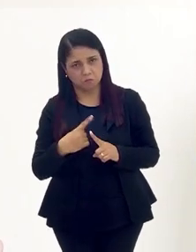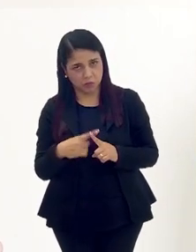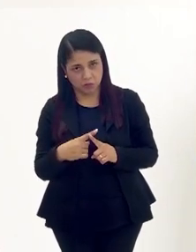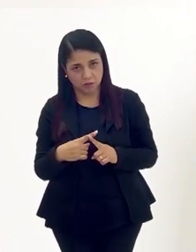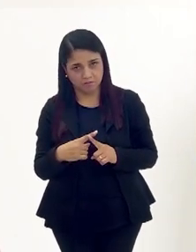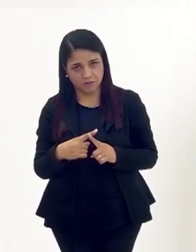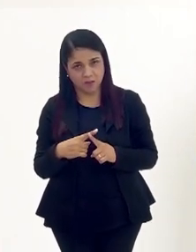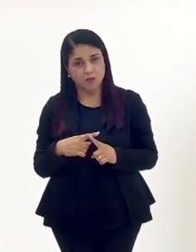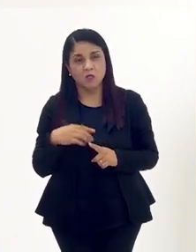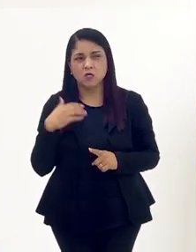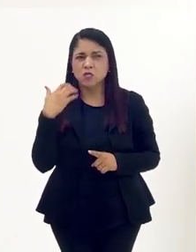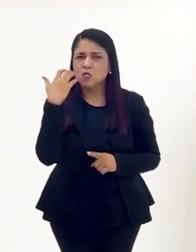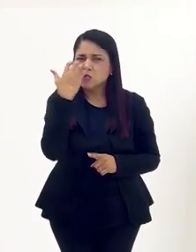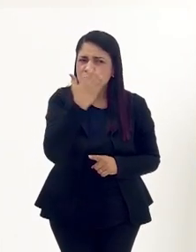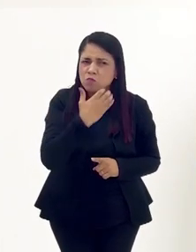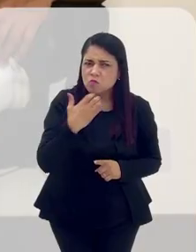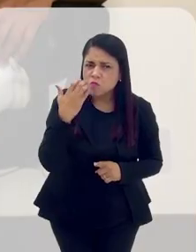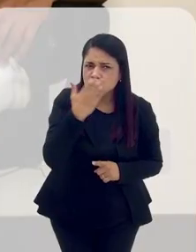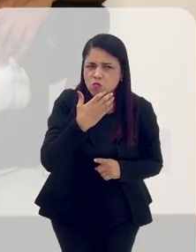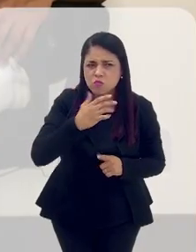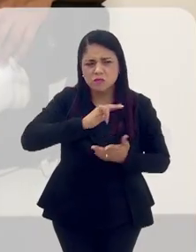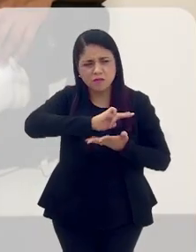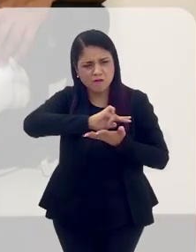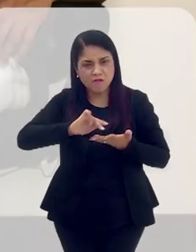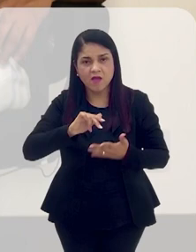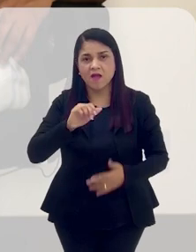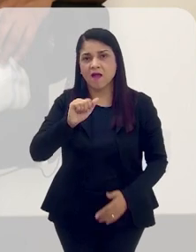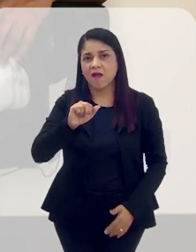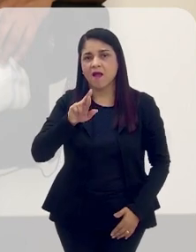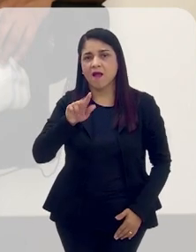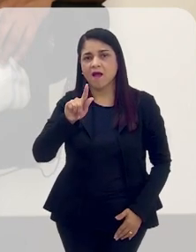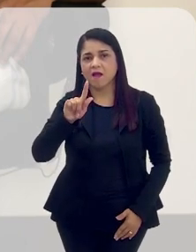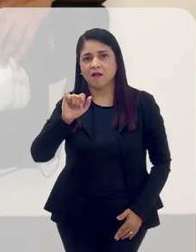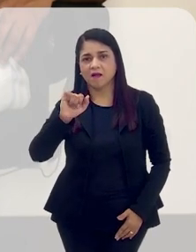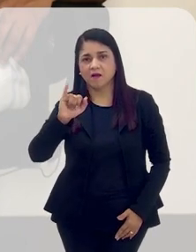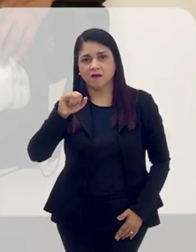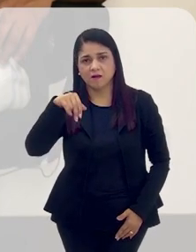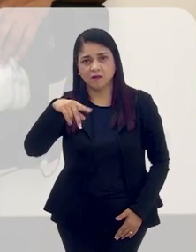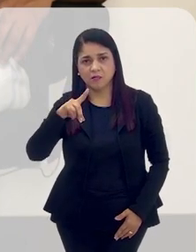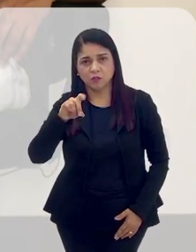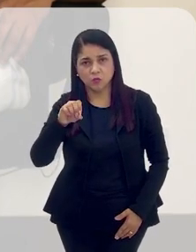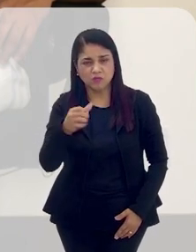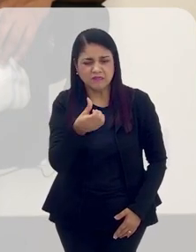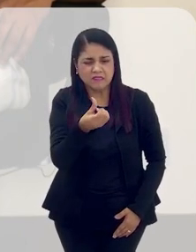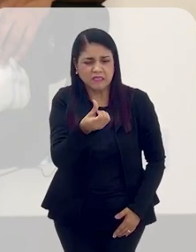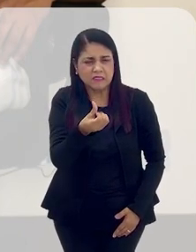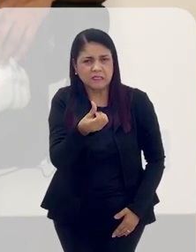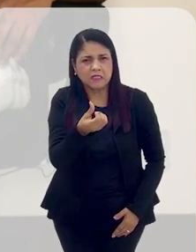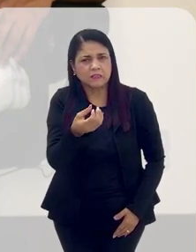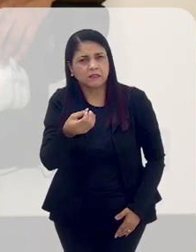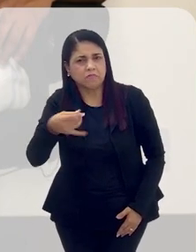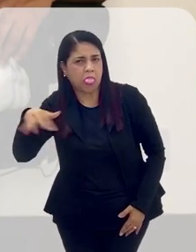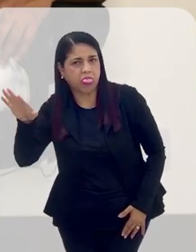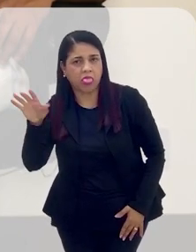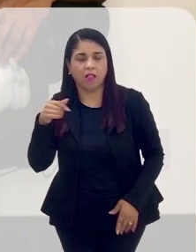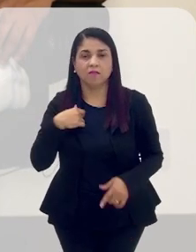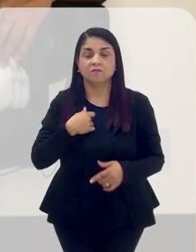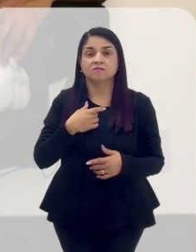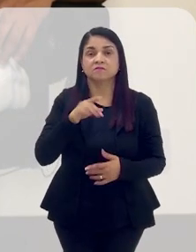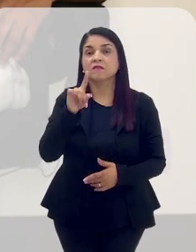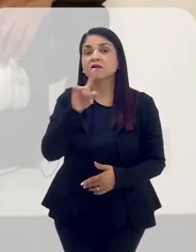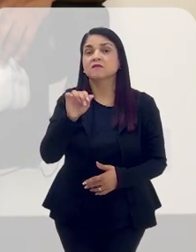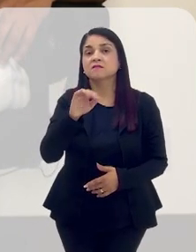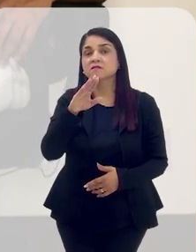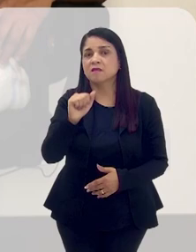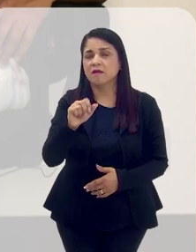porque o que não falta é música, né, gente? Só Lindo Cruz tem 600 e poucas músicas, Zeca